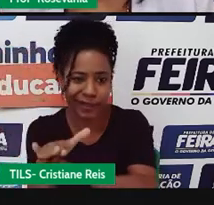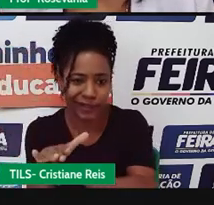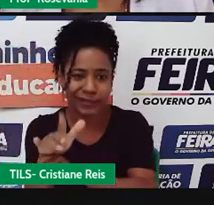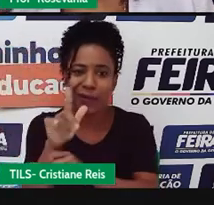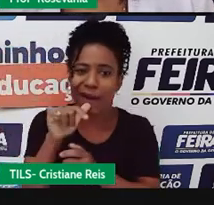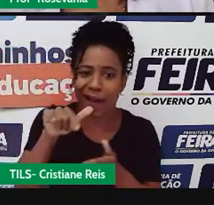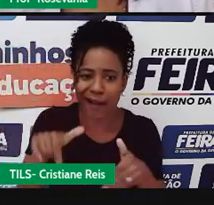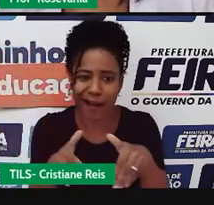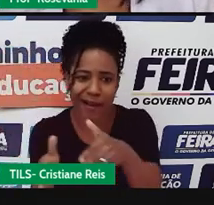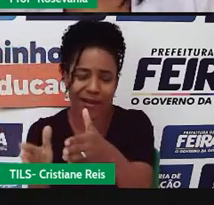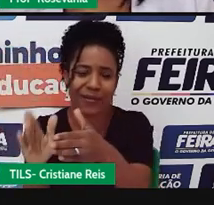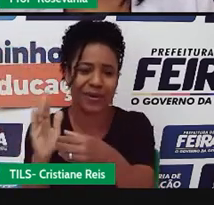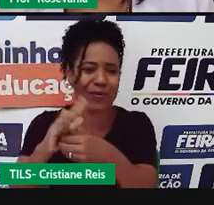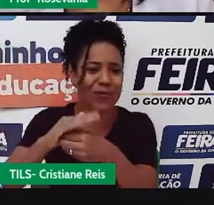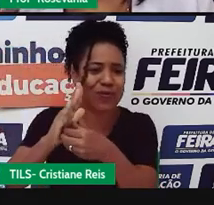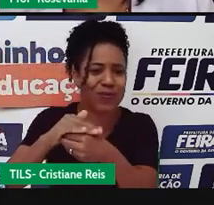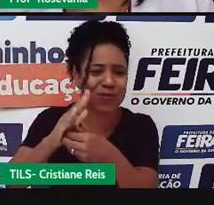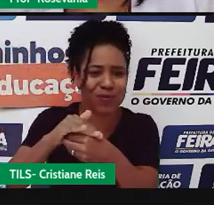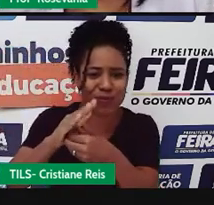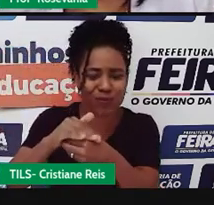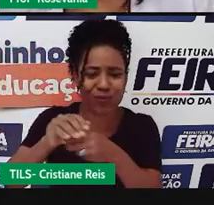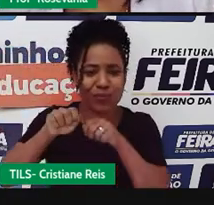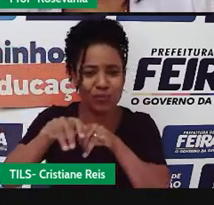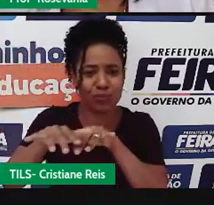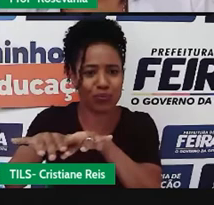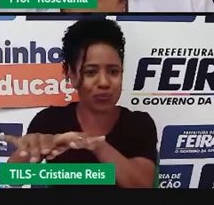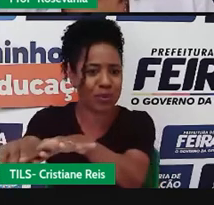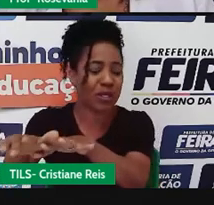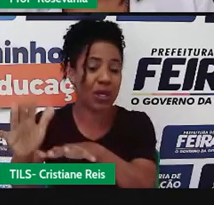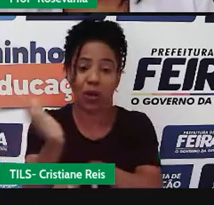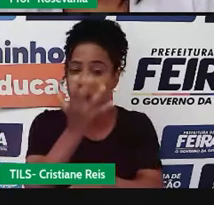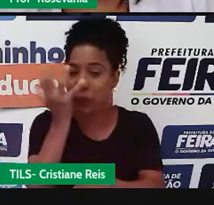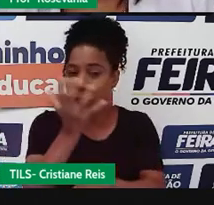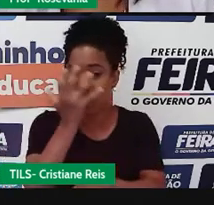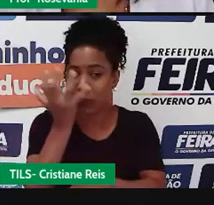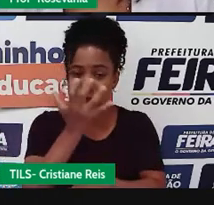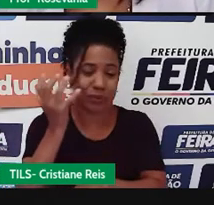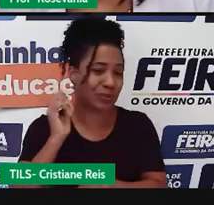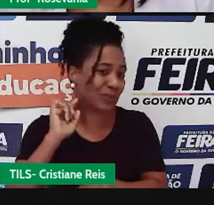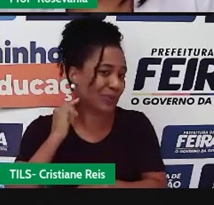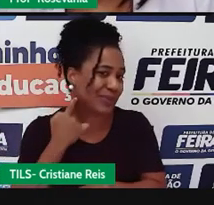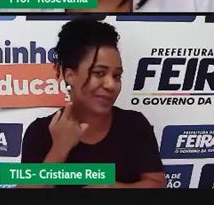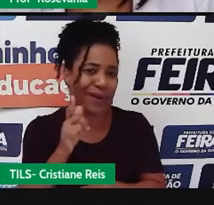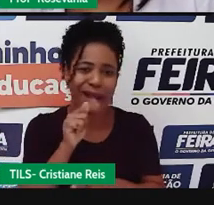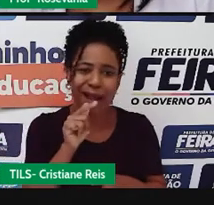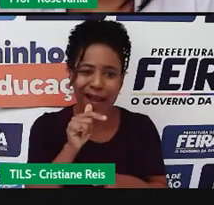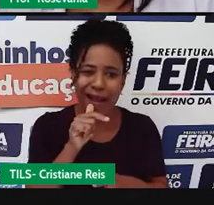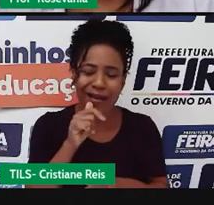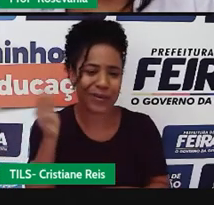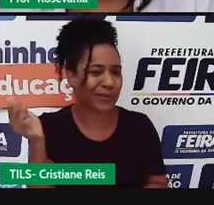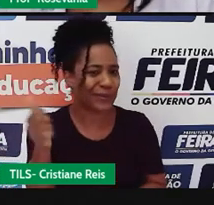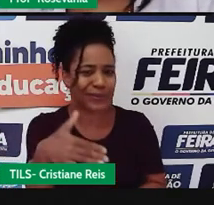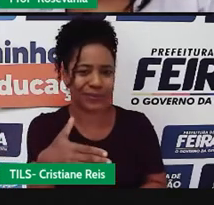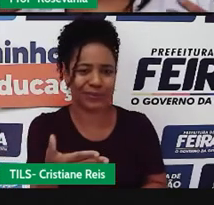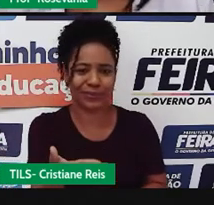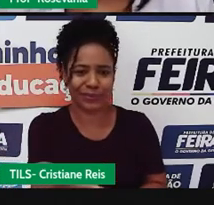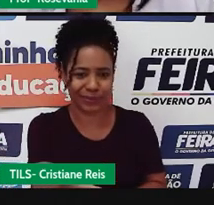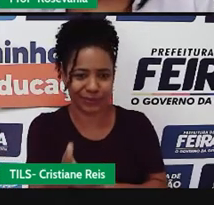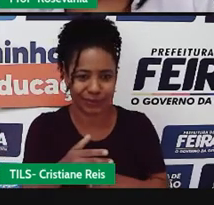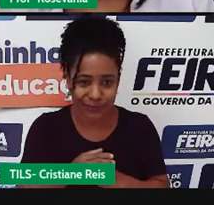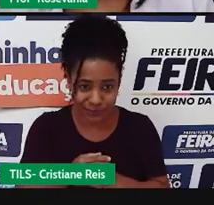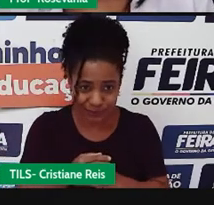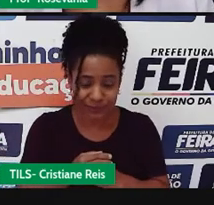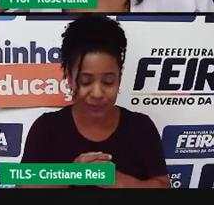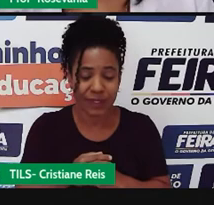esgotos, né, o tratamento de água, de tudo, infelizmente, tem comprometido, né, a qualidade da água dos nossos rios. Nós temos